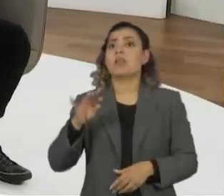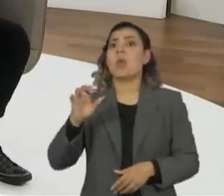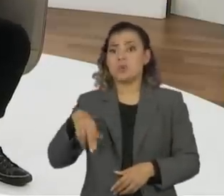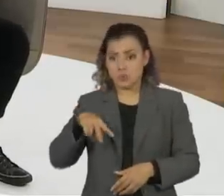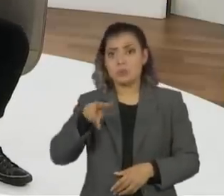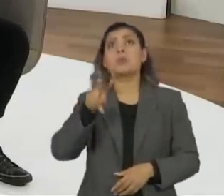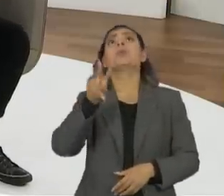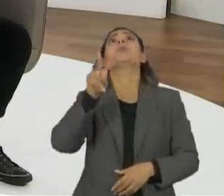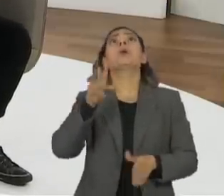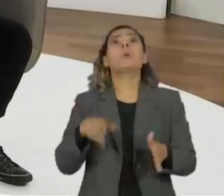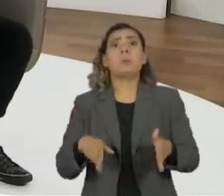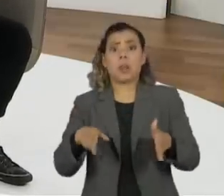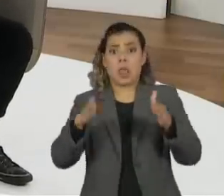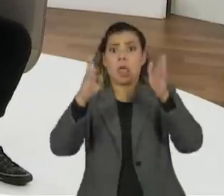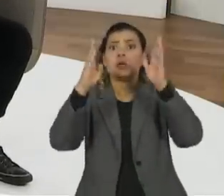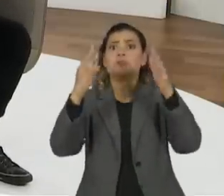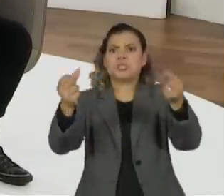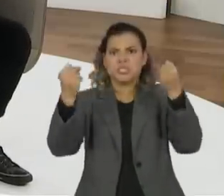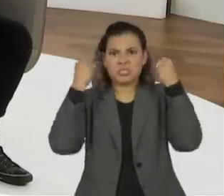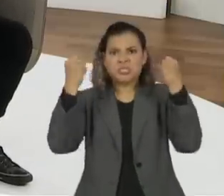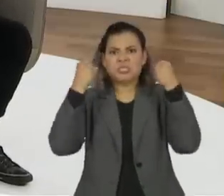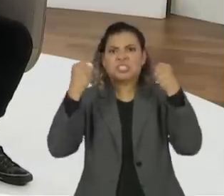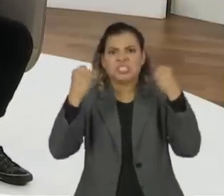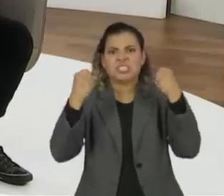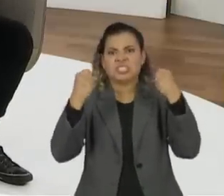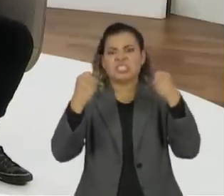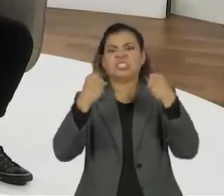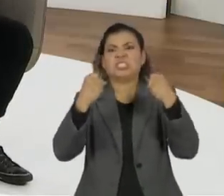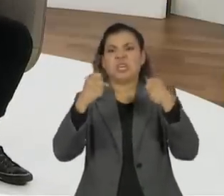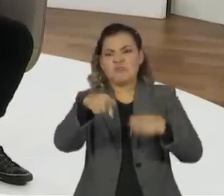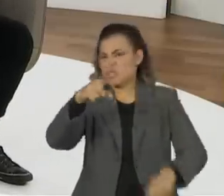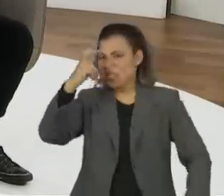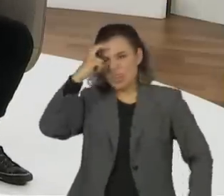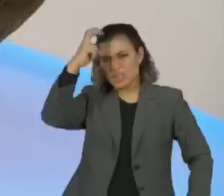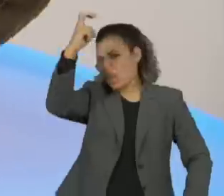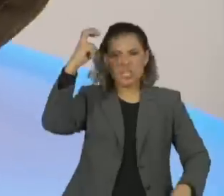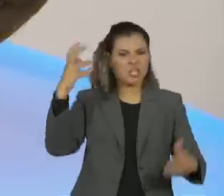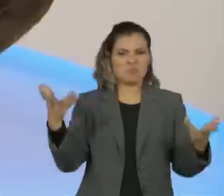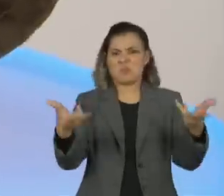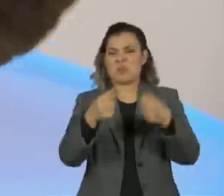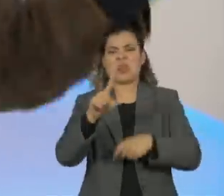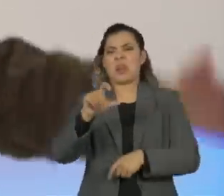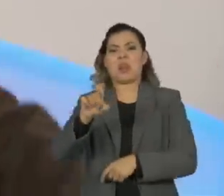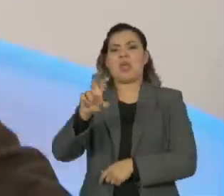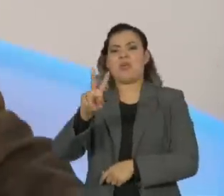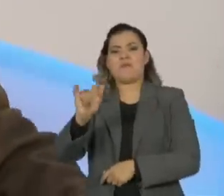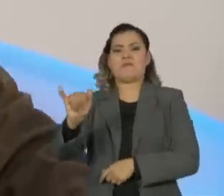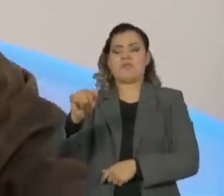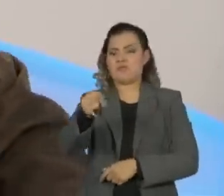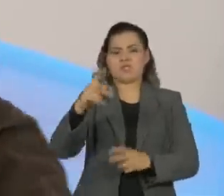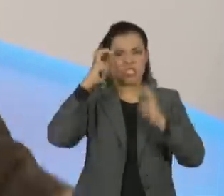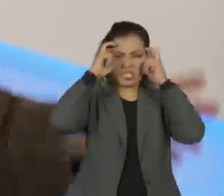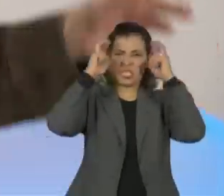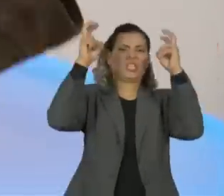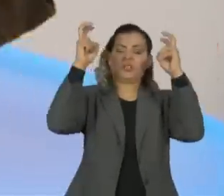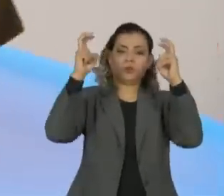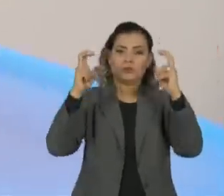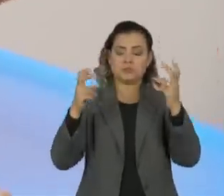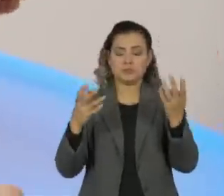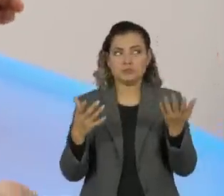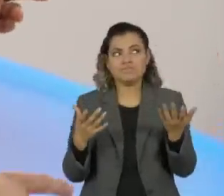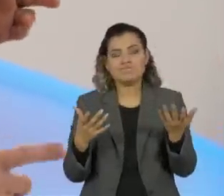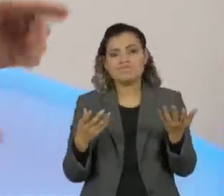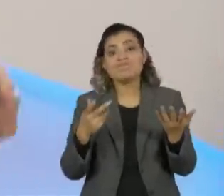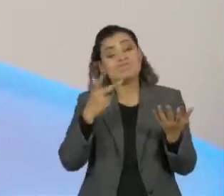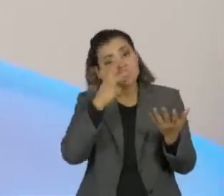para cima dizia, Neville de Almeida, você é um gênio, Neville de Almeida. E, bom, é